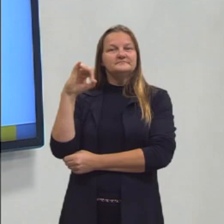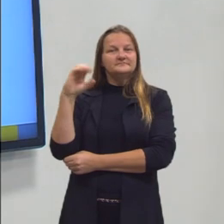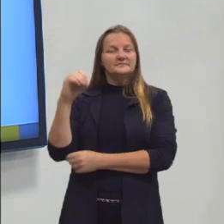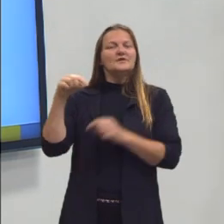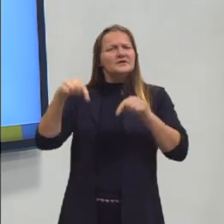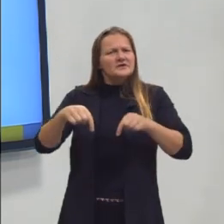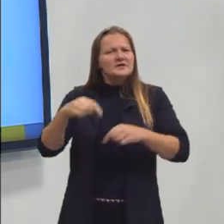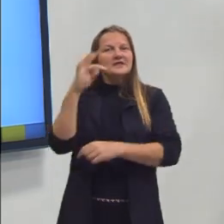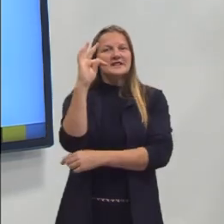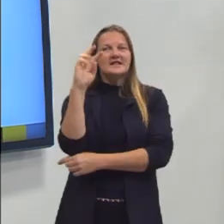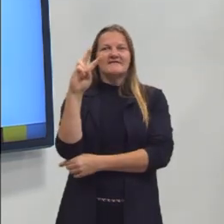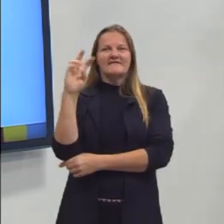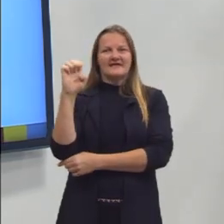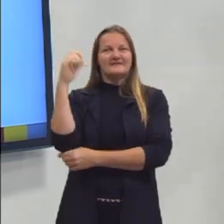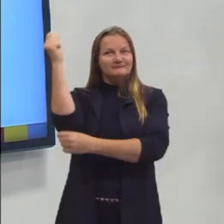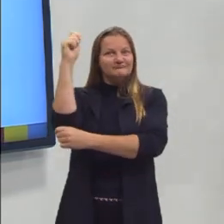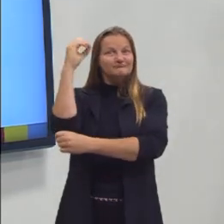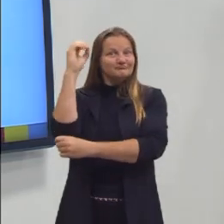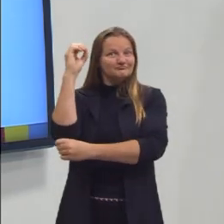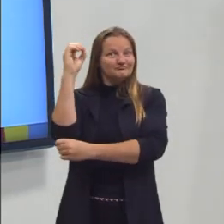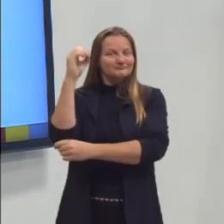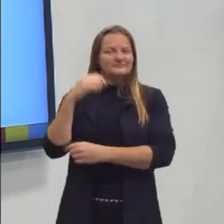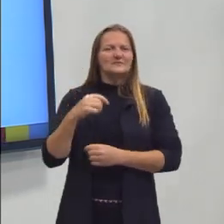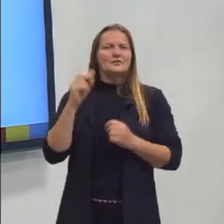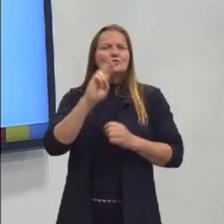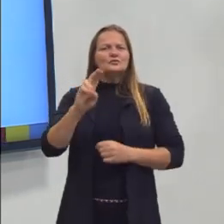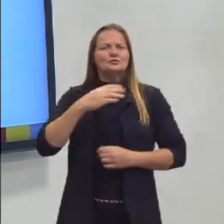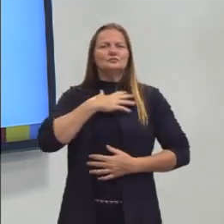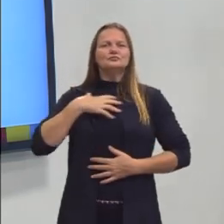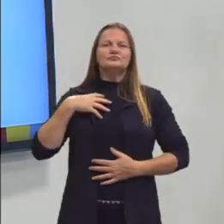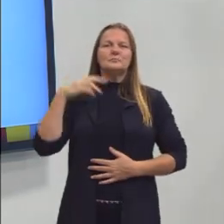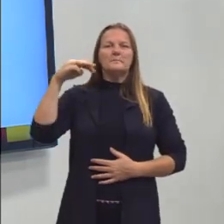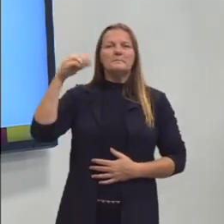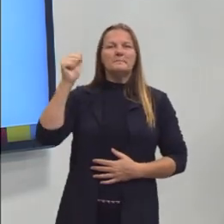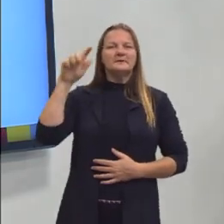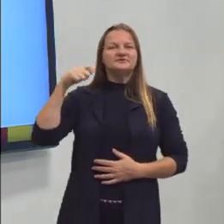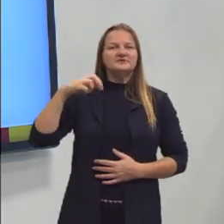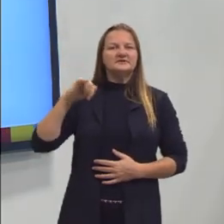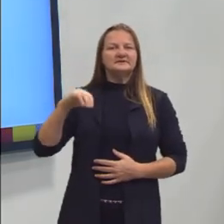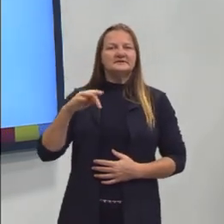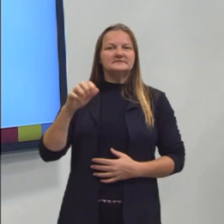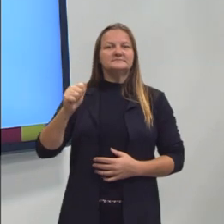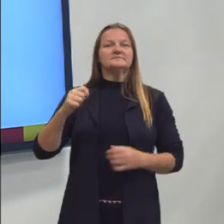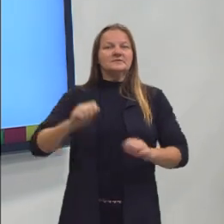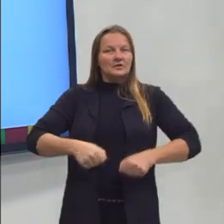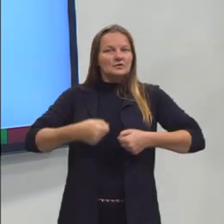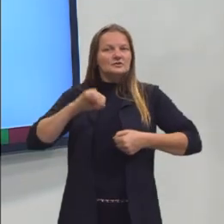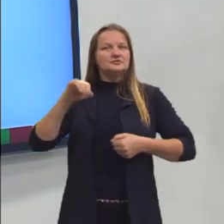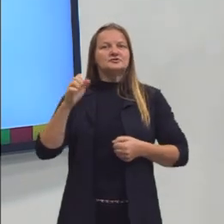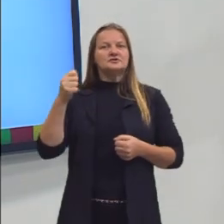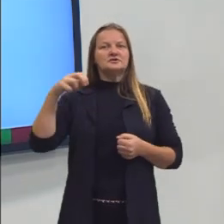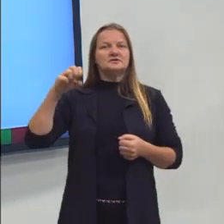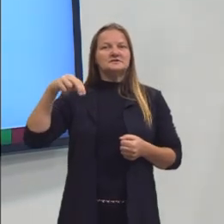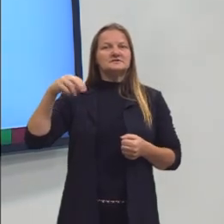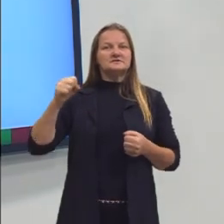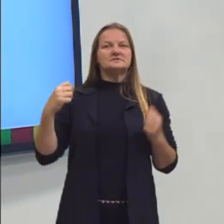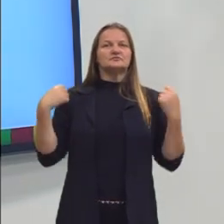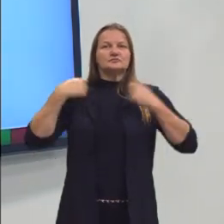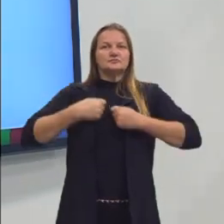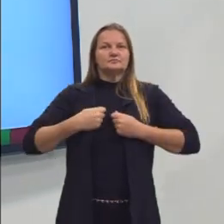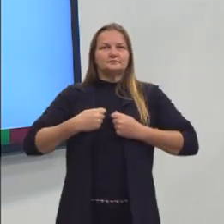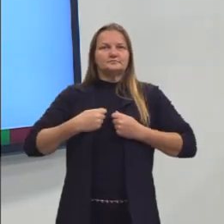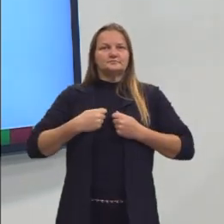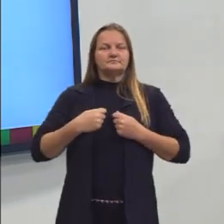no estúdio da TVE em Porto Alegre, visto uma camiseta magenta, uma calça jeans, um calçado marrom e sobreposto uma